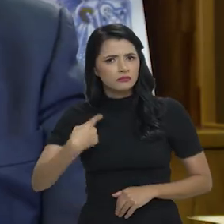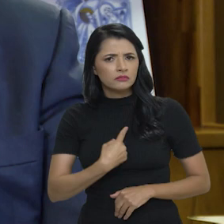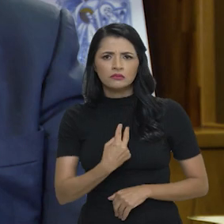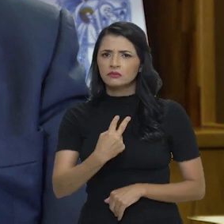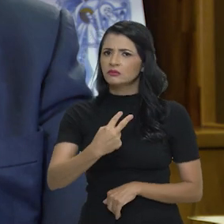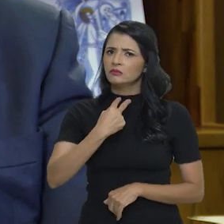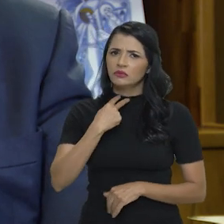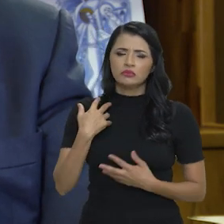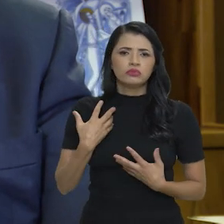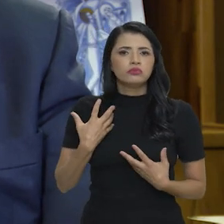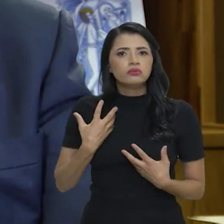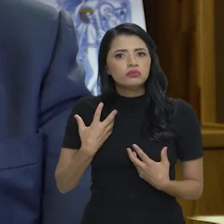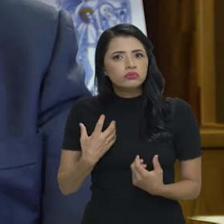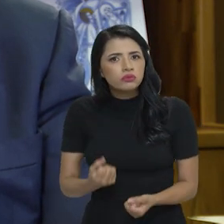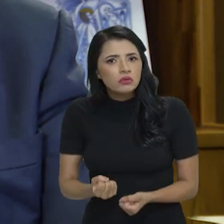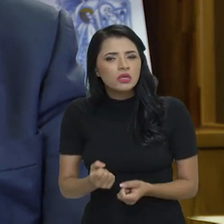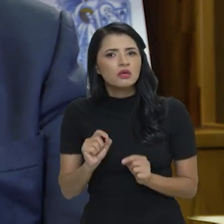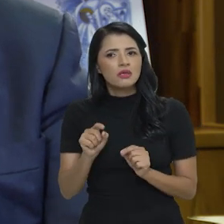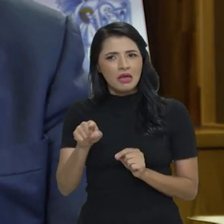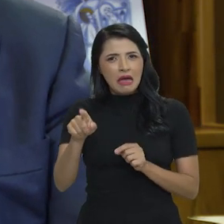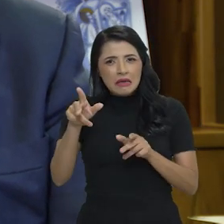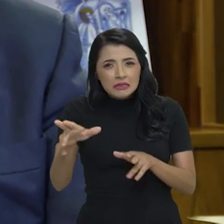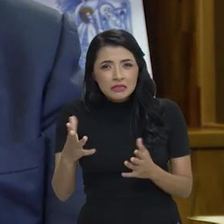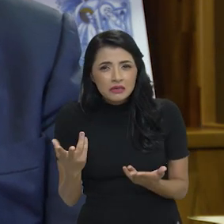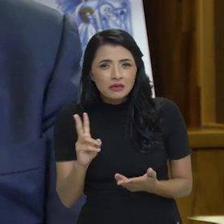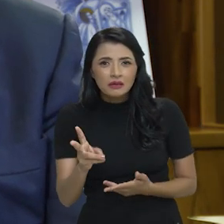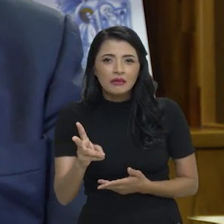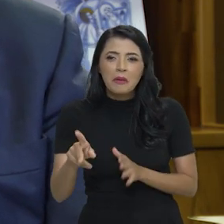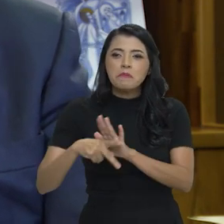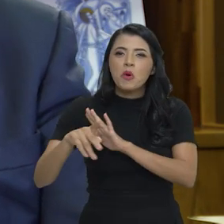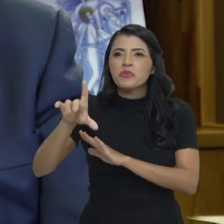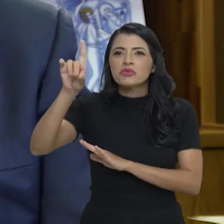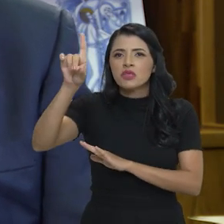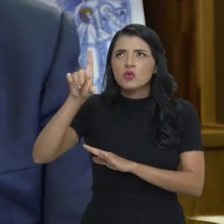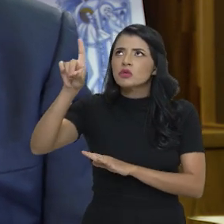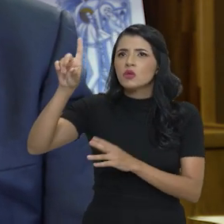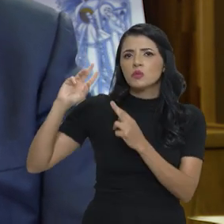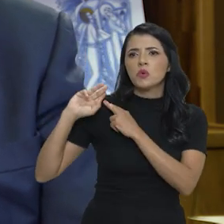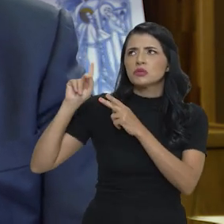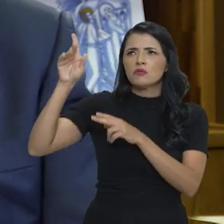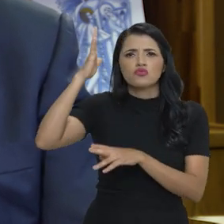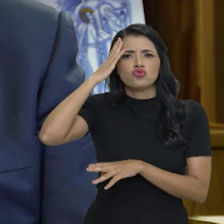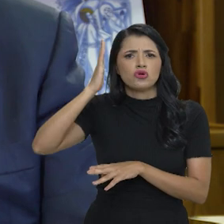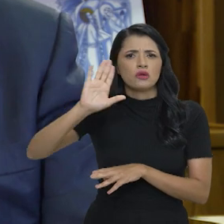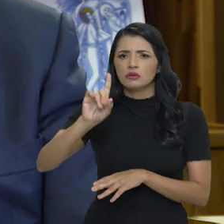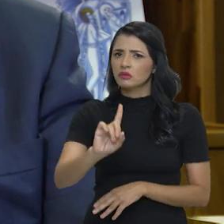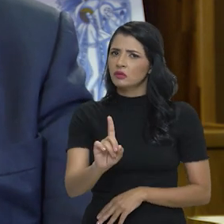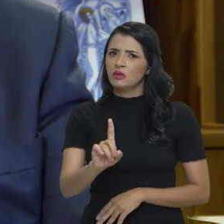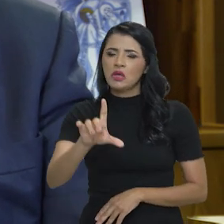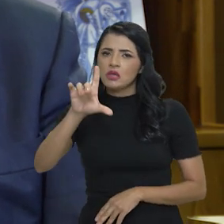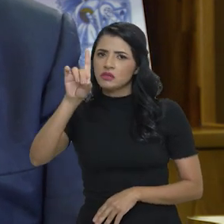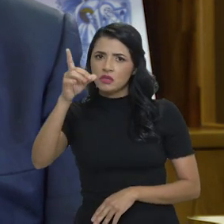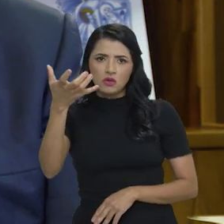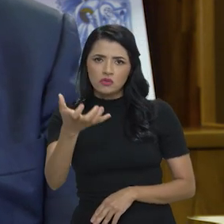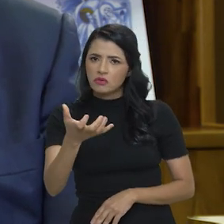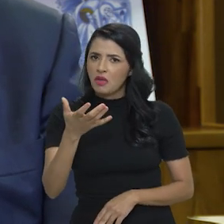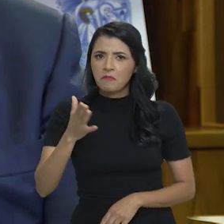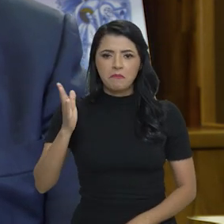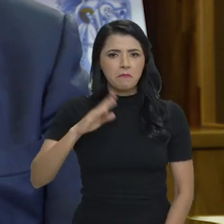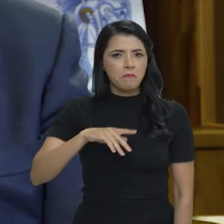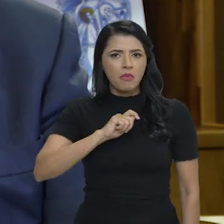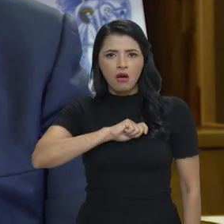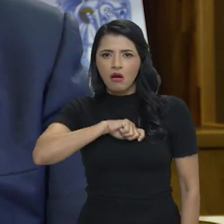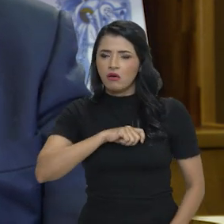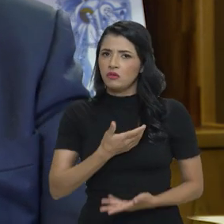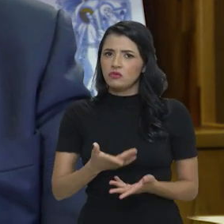Então, não podemos aceitar que seja assim mesmo, que é coisa de Deus, que Deus é responsável por isso. Deus não quer o mal,